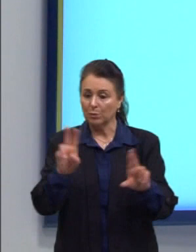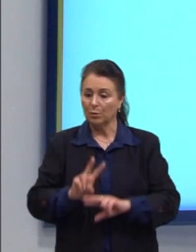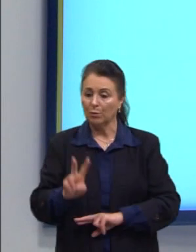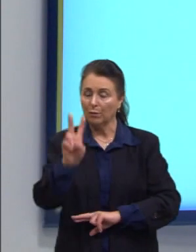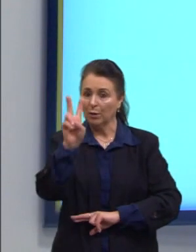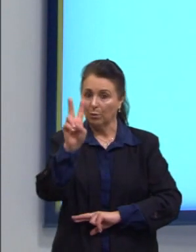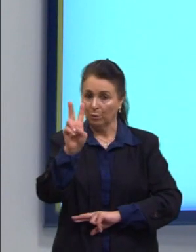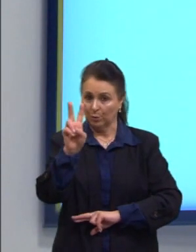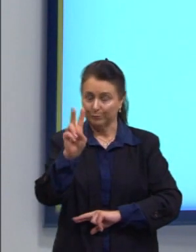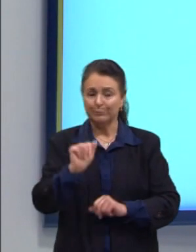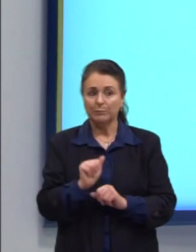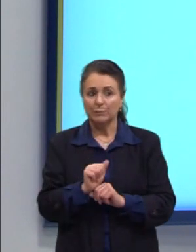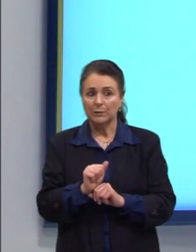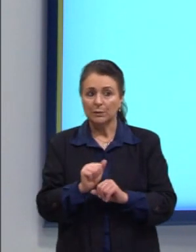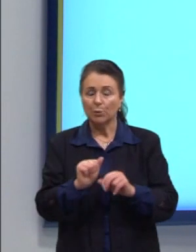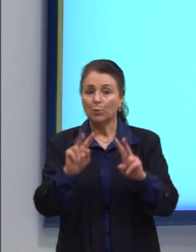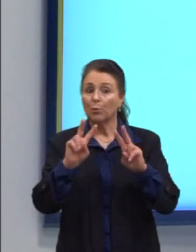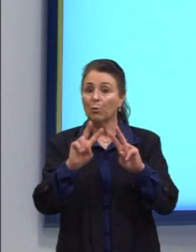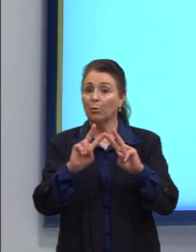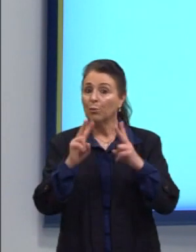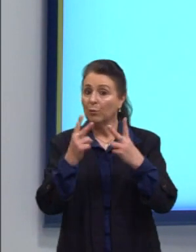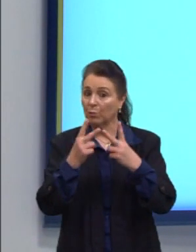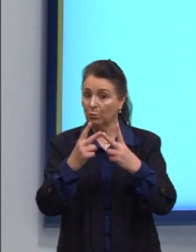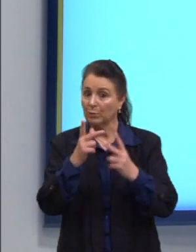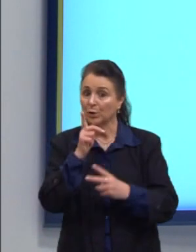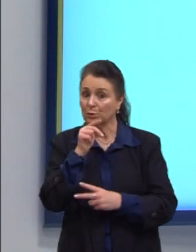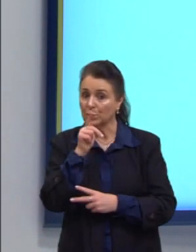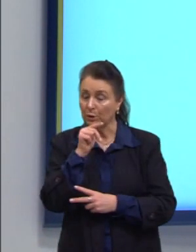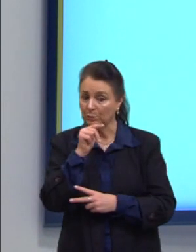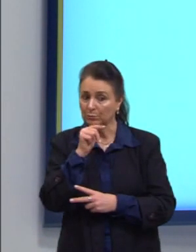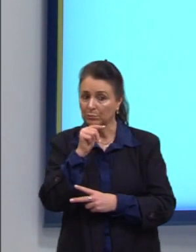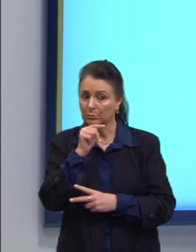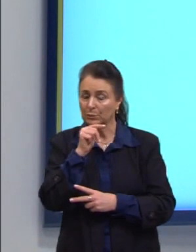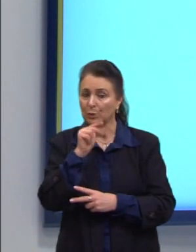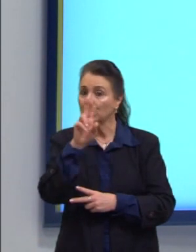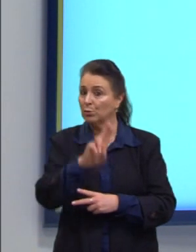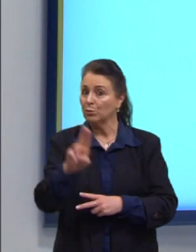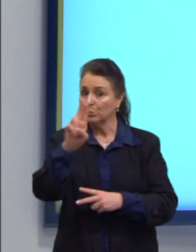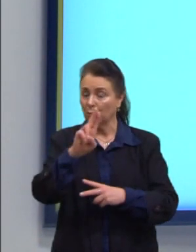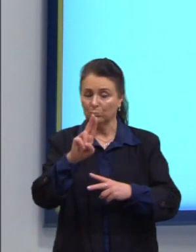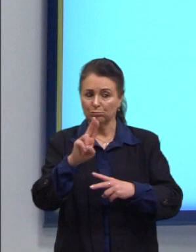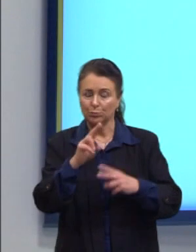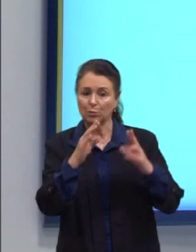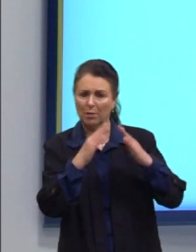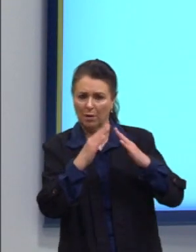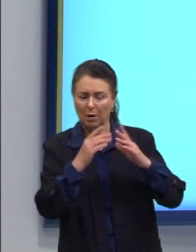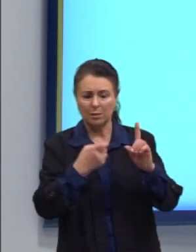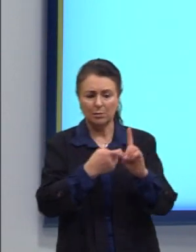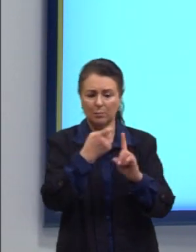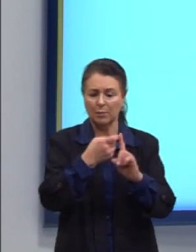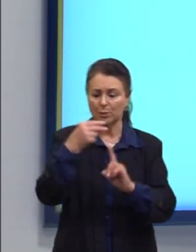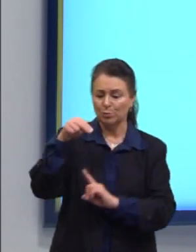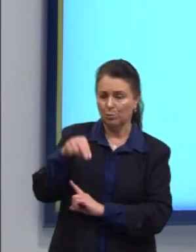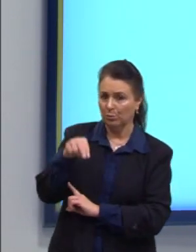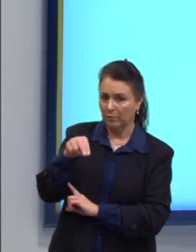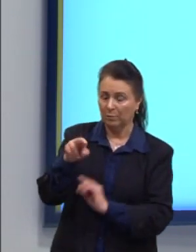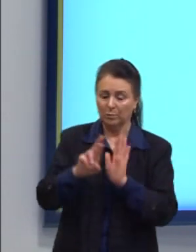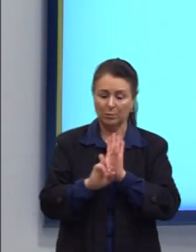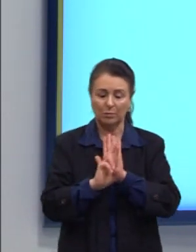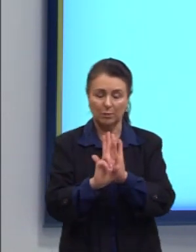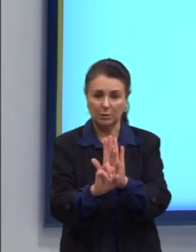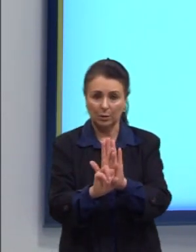fatura com o volume de água gasto em uma residência no mês de novembro, que foi representado, então, ali